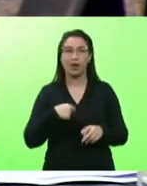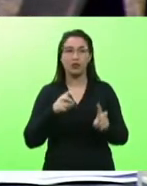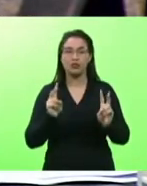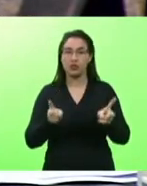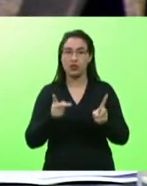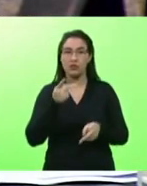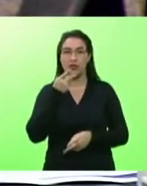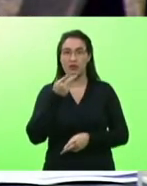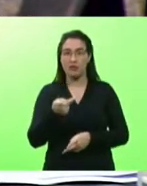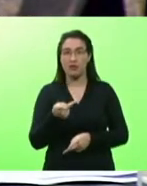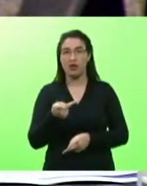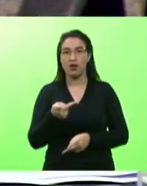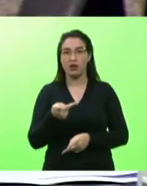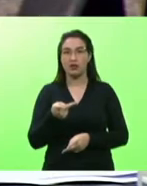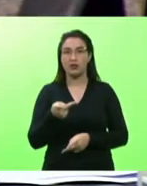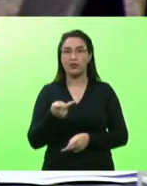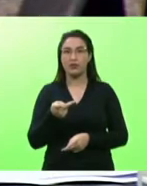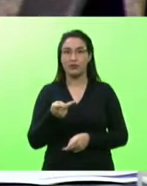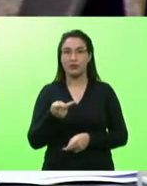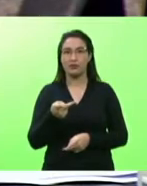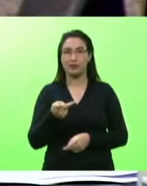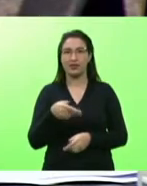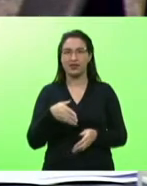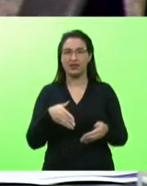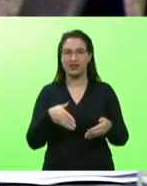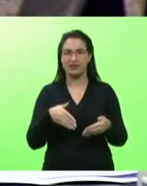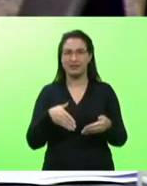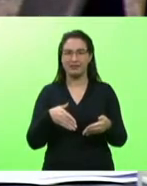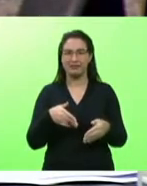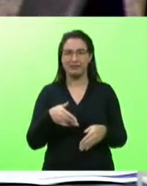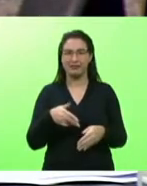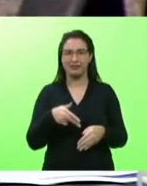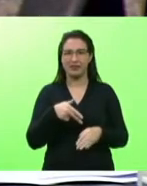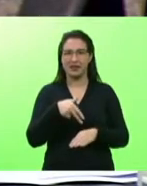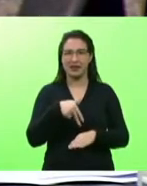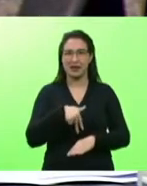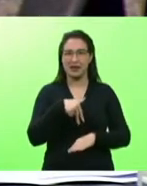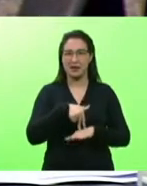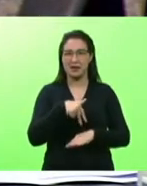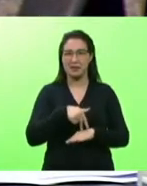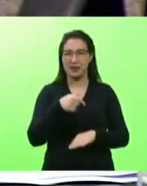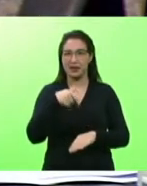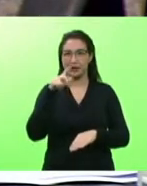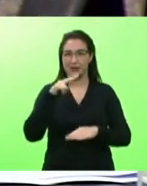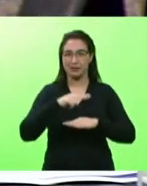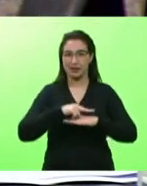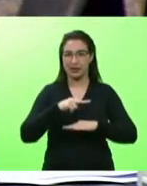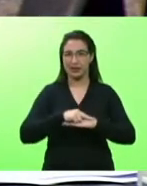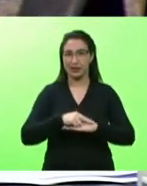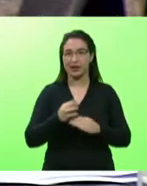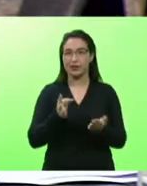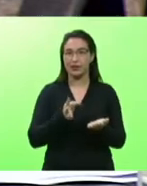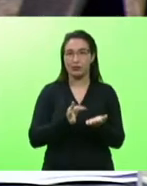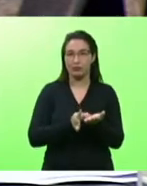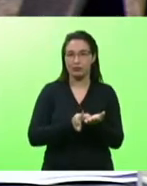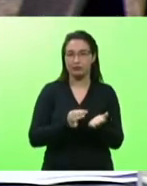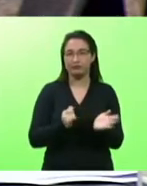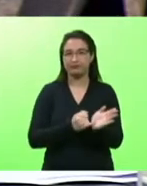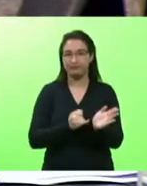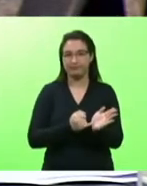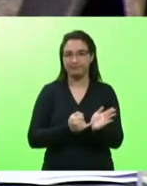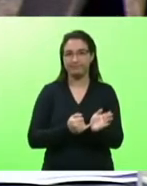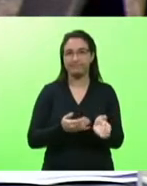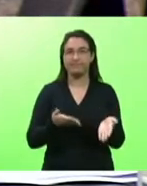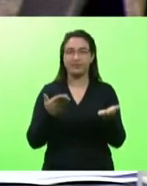desce em pé e sobe deitado essa serra. Então, está ali o teu imposto, voltando para você em qualidade e serviço, o fuzil já